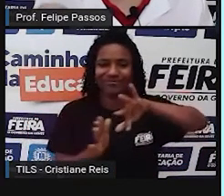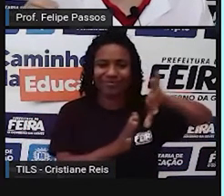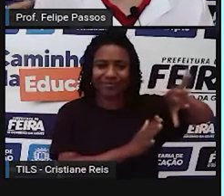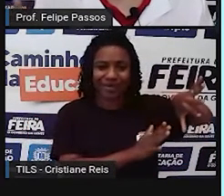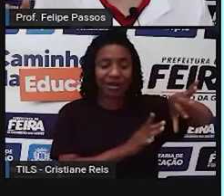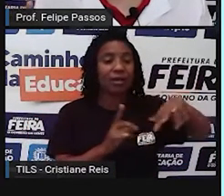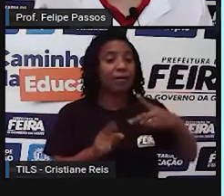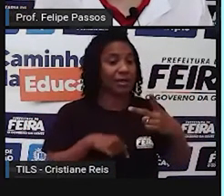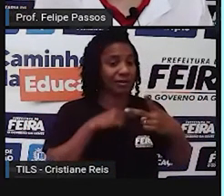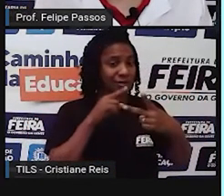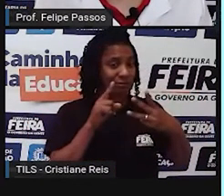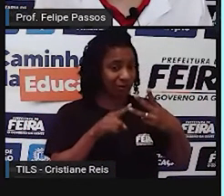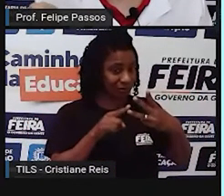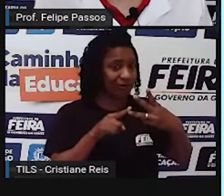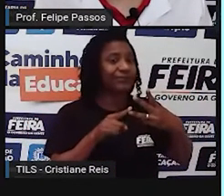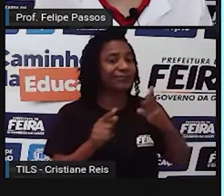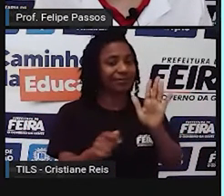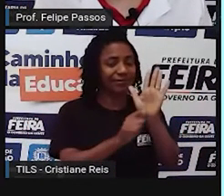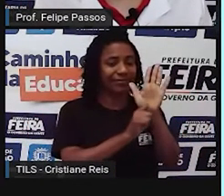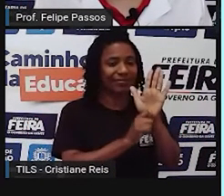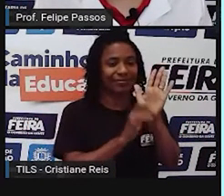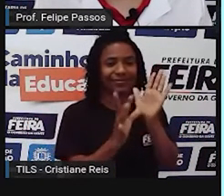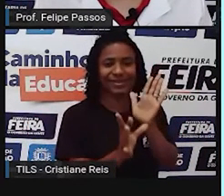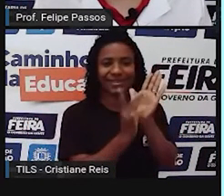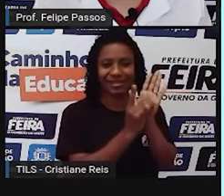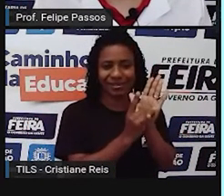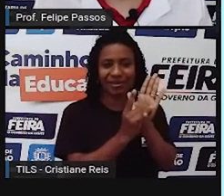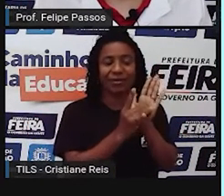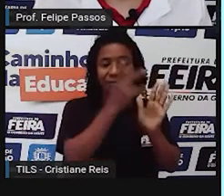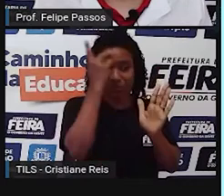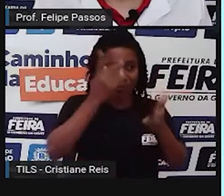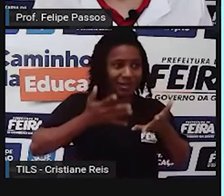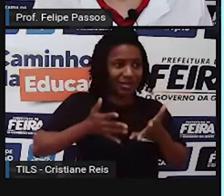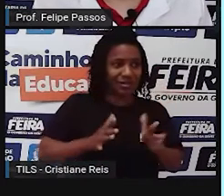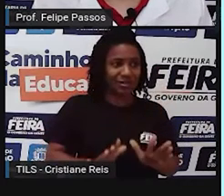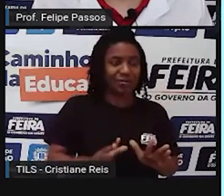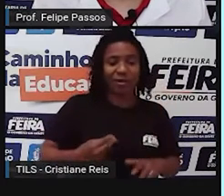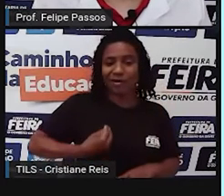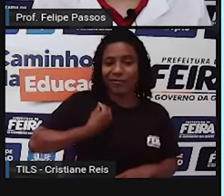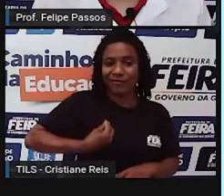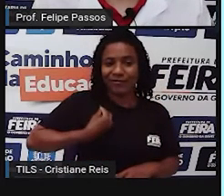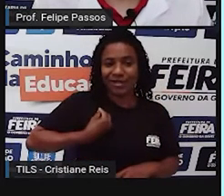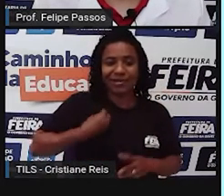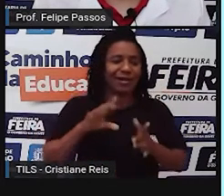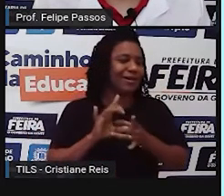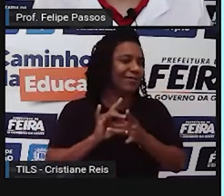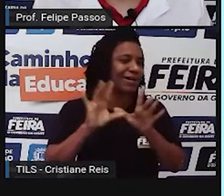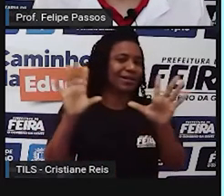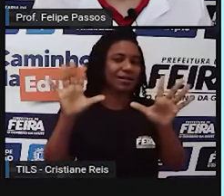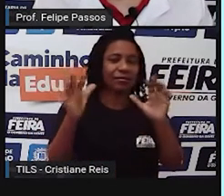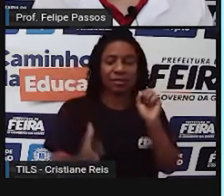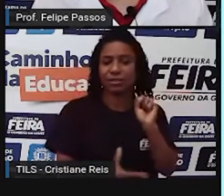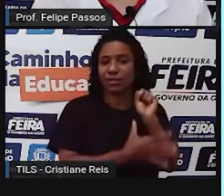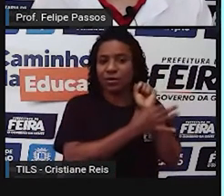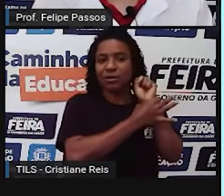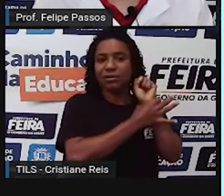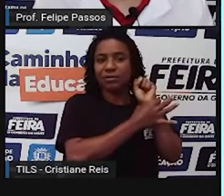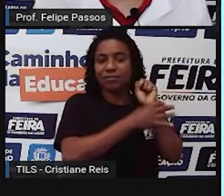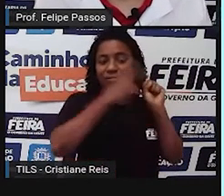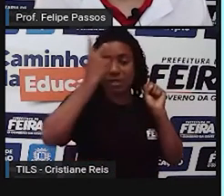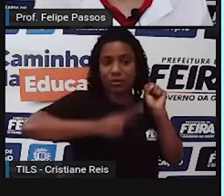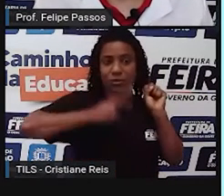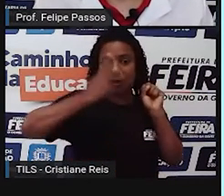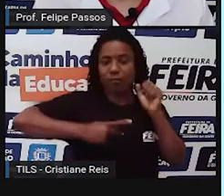terceiro, todo mundo deveria nascer com direito à vida, à liberdade e segurança pessoal. A gente não deveria viver amedrontado, a gente não